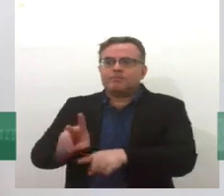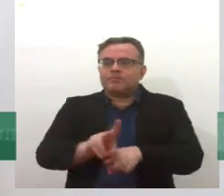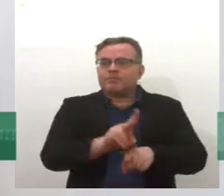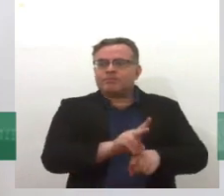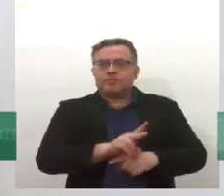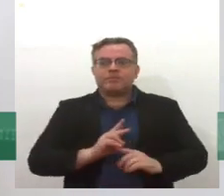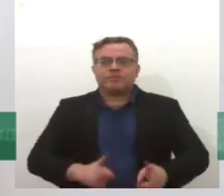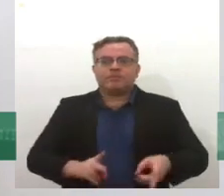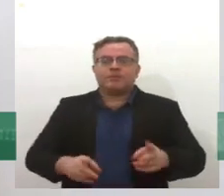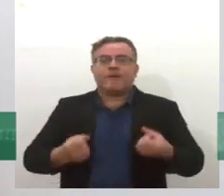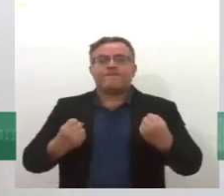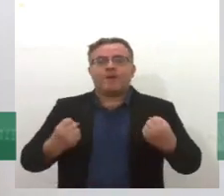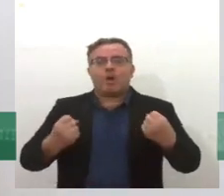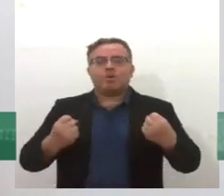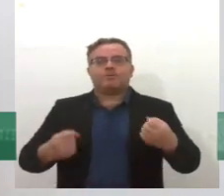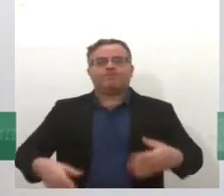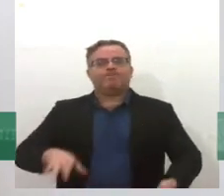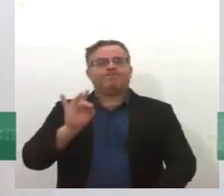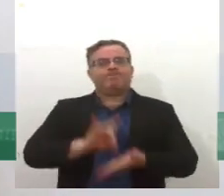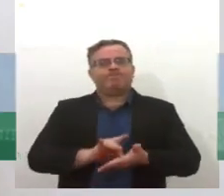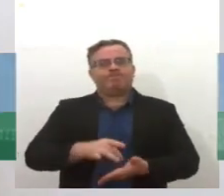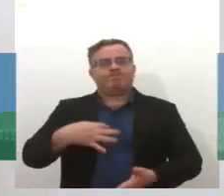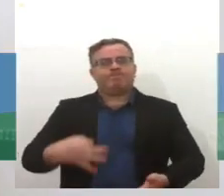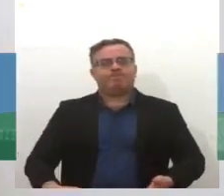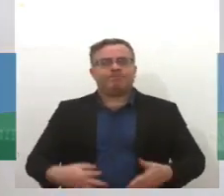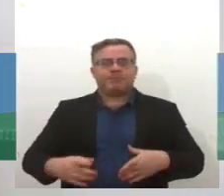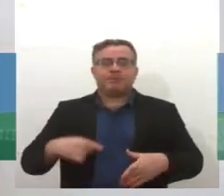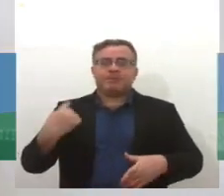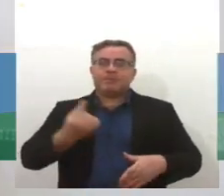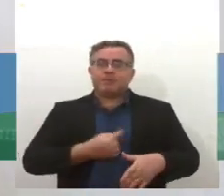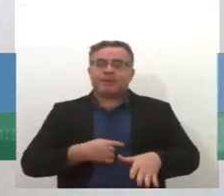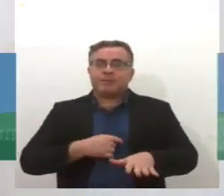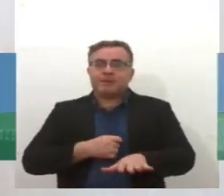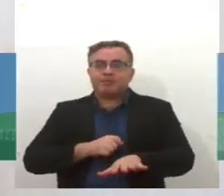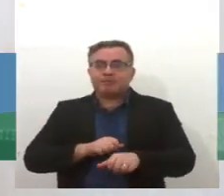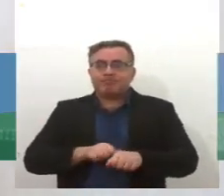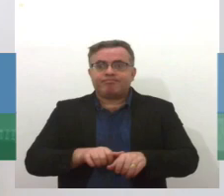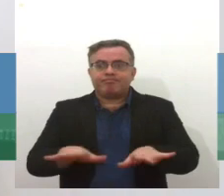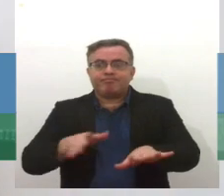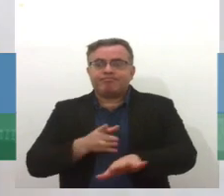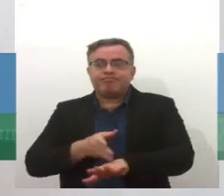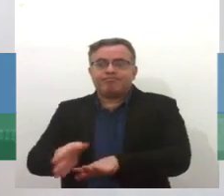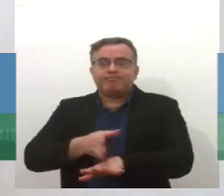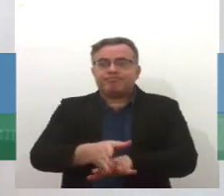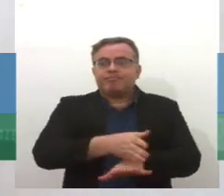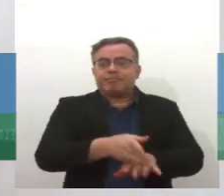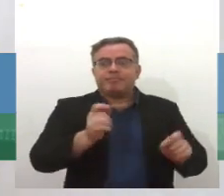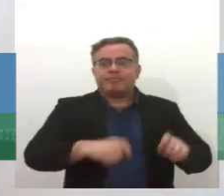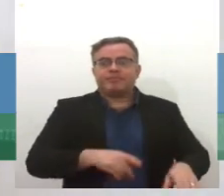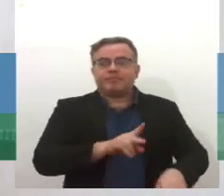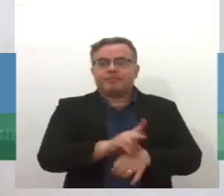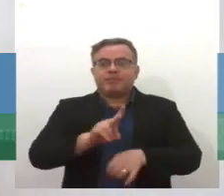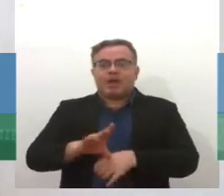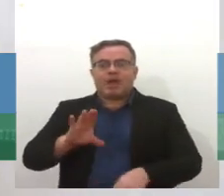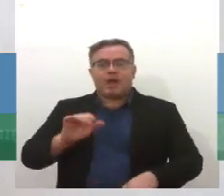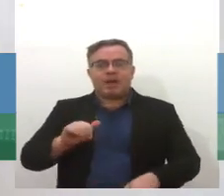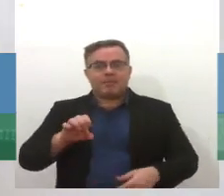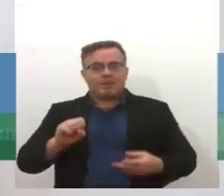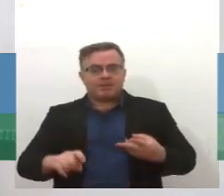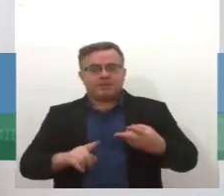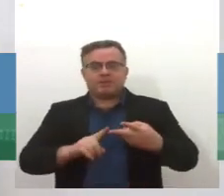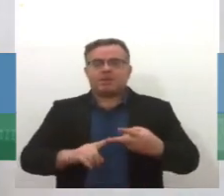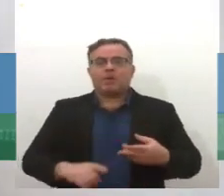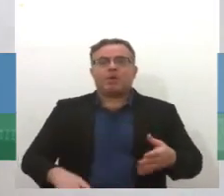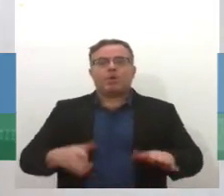concreta, né? A gente, quando fala da rede de atenção psicossocial, a gente não está falando somente de CAPS, mas está falando também de consultório na rua,